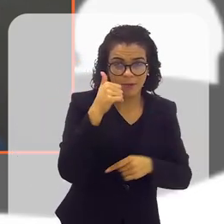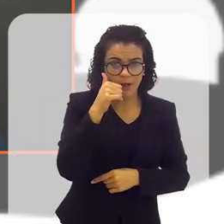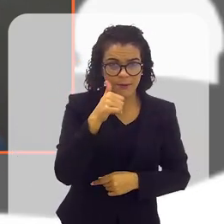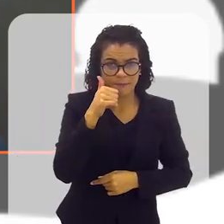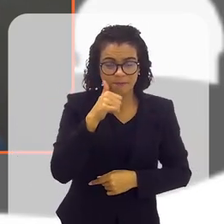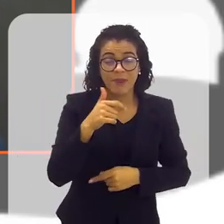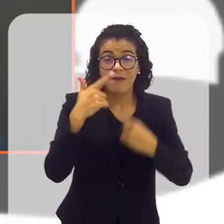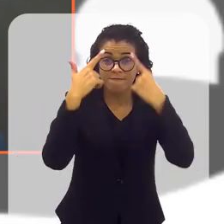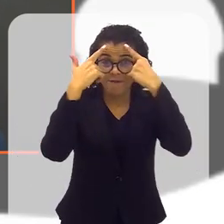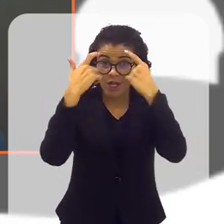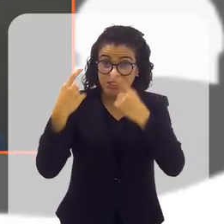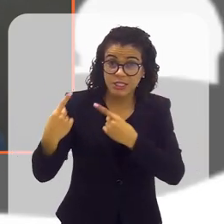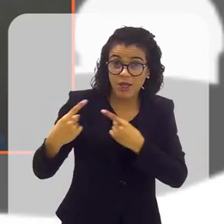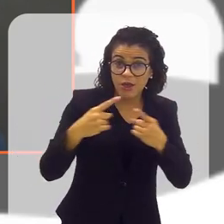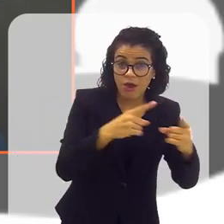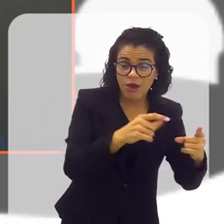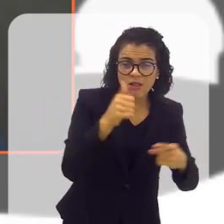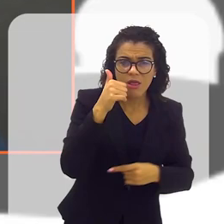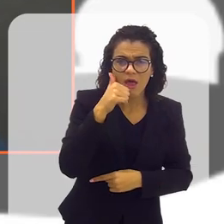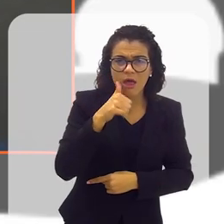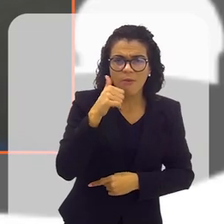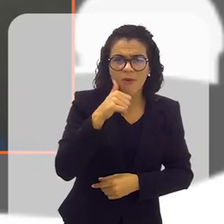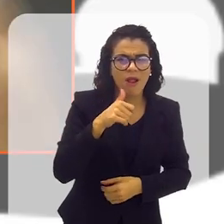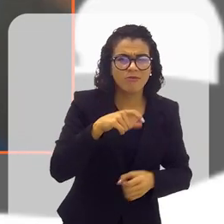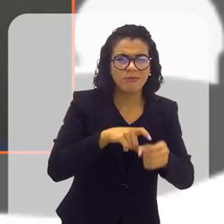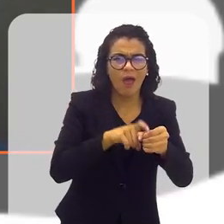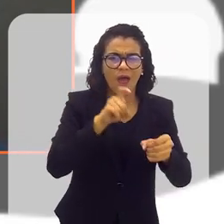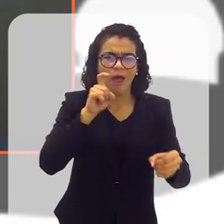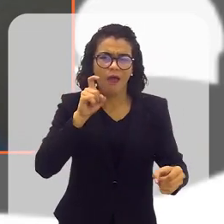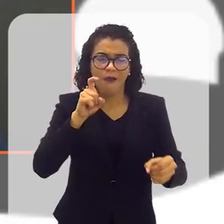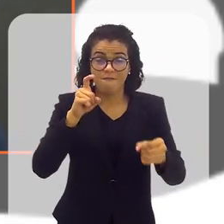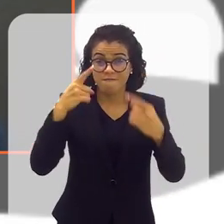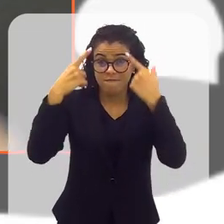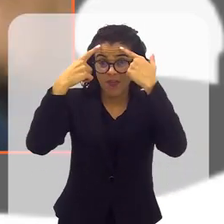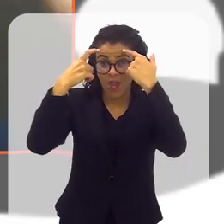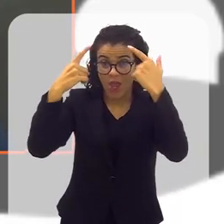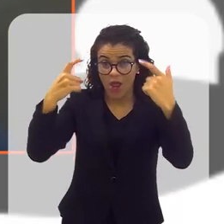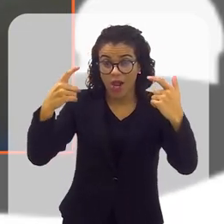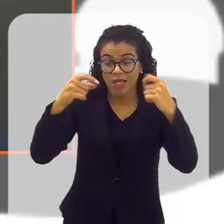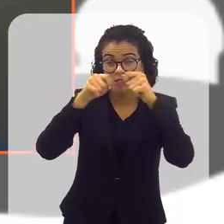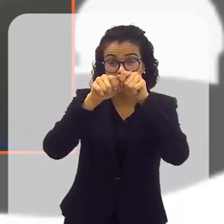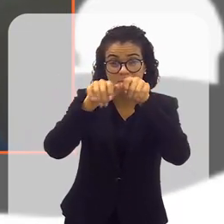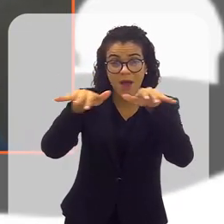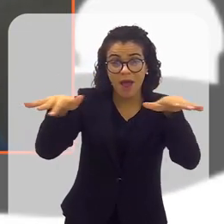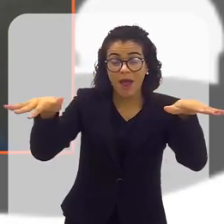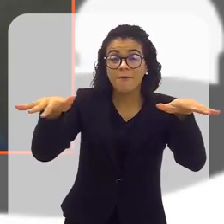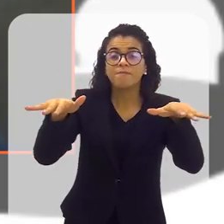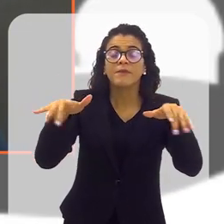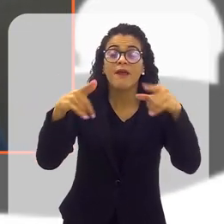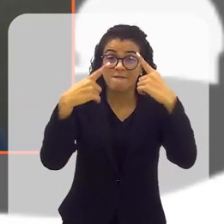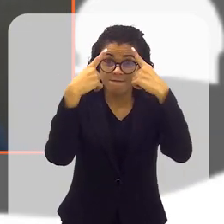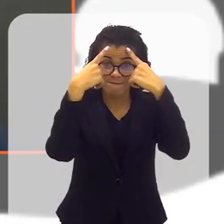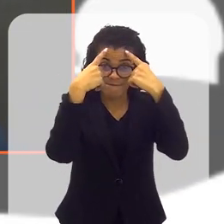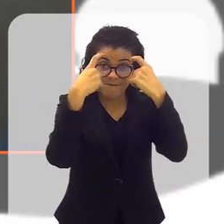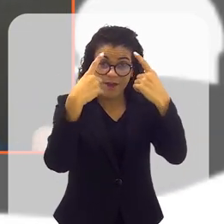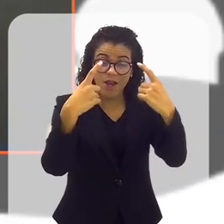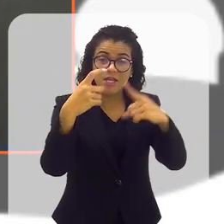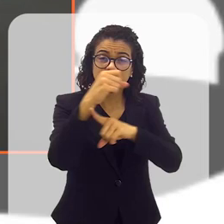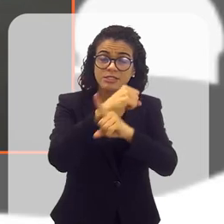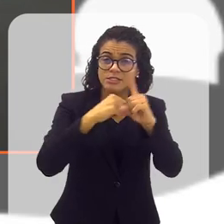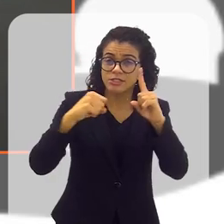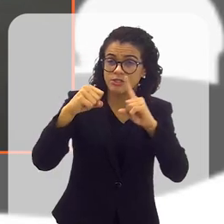mulheres, a violência contra a mulher, ela não está dissociada da violência no seu sentido mais amplo, quando a